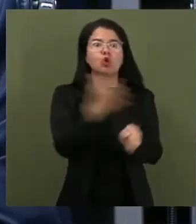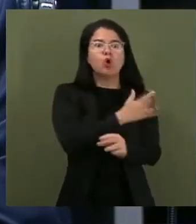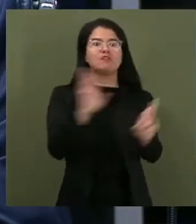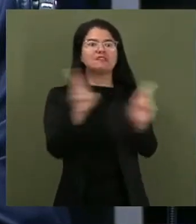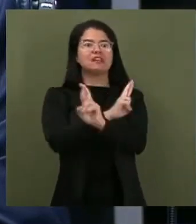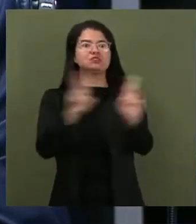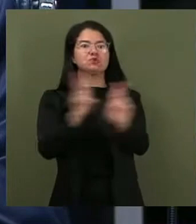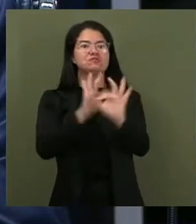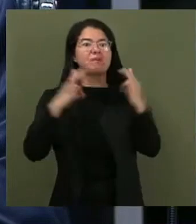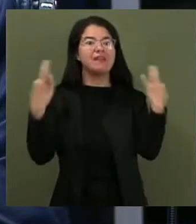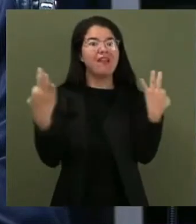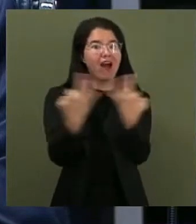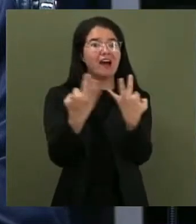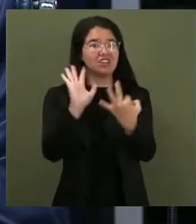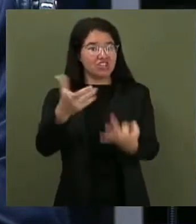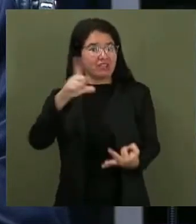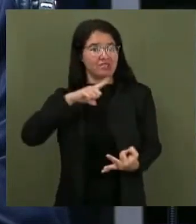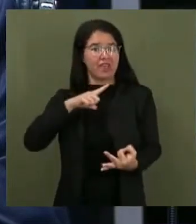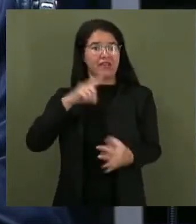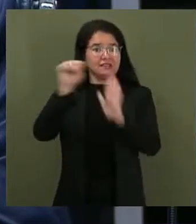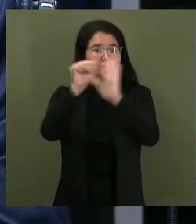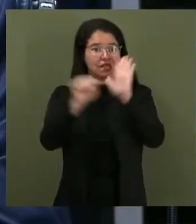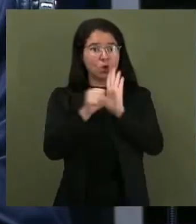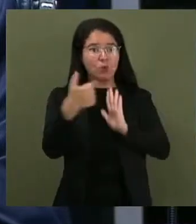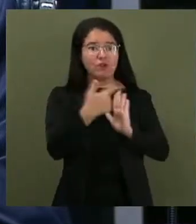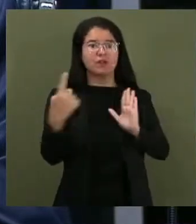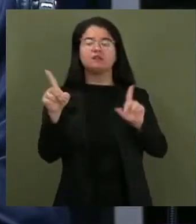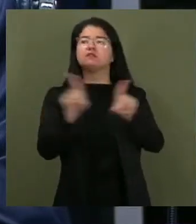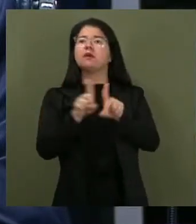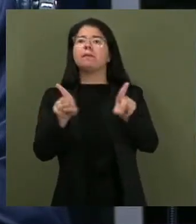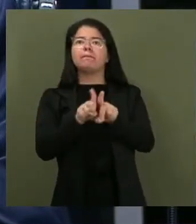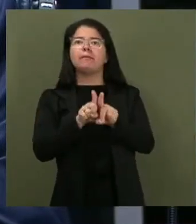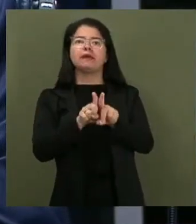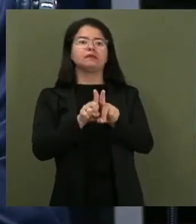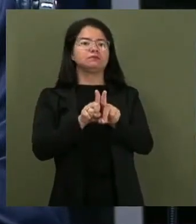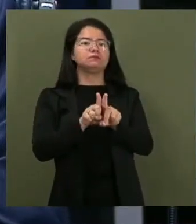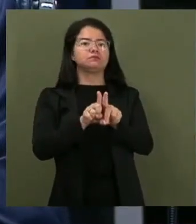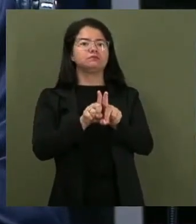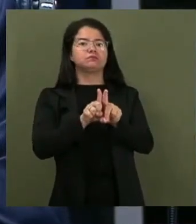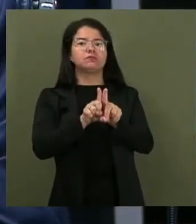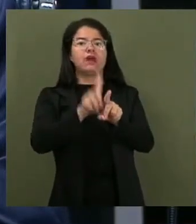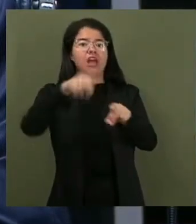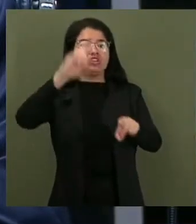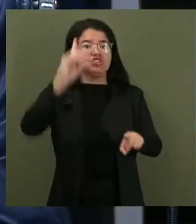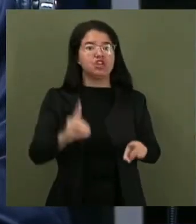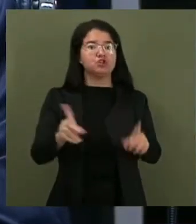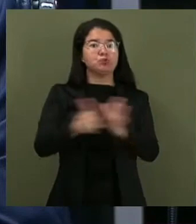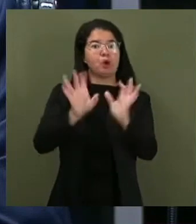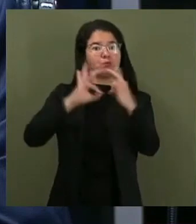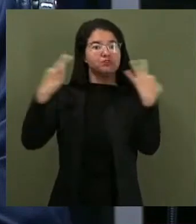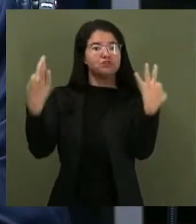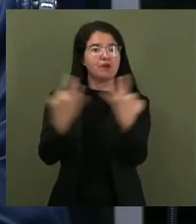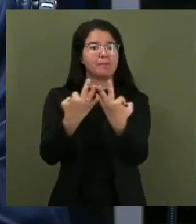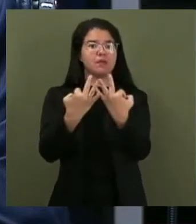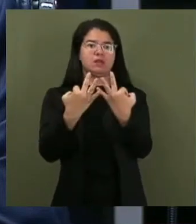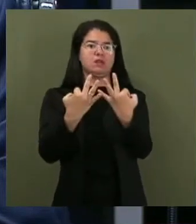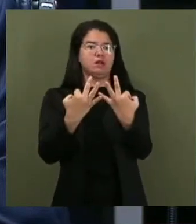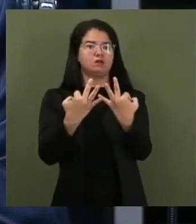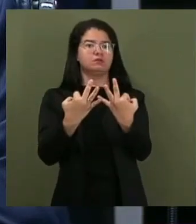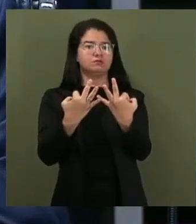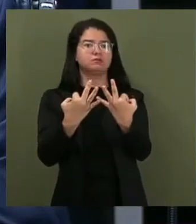familiares, novas modalidades de se tratar nas questões do direito de família e sucessões,